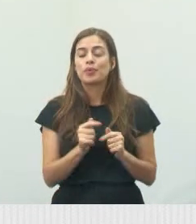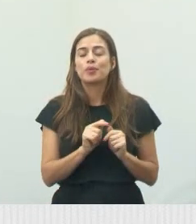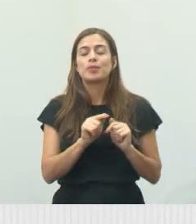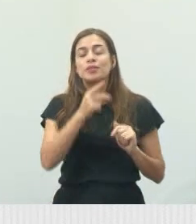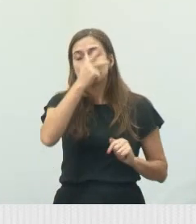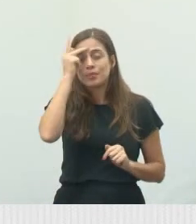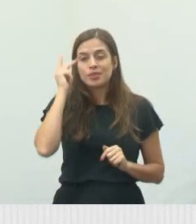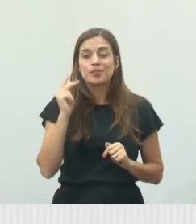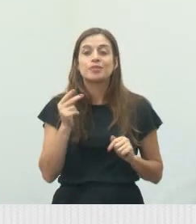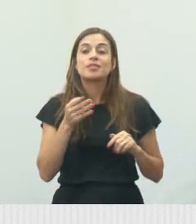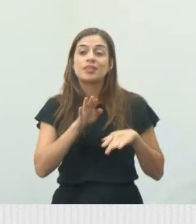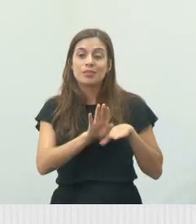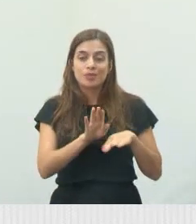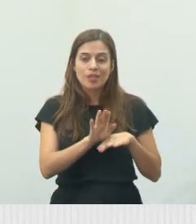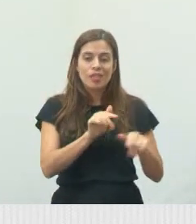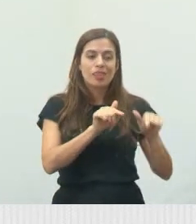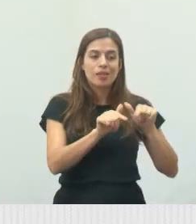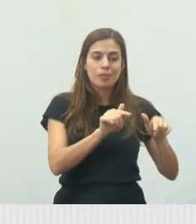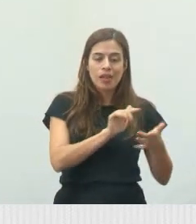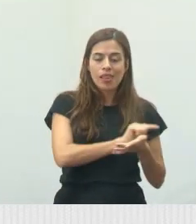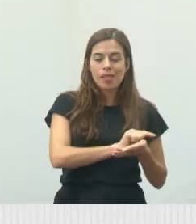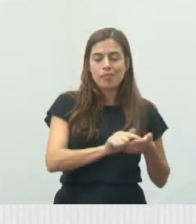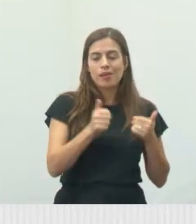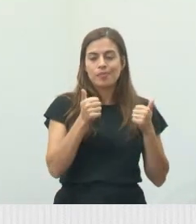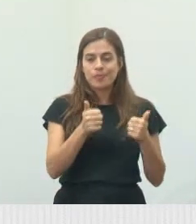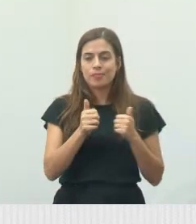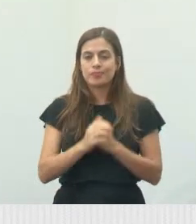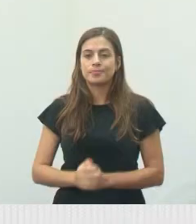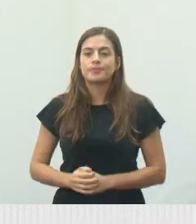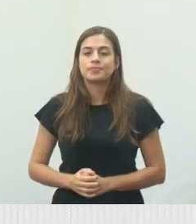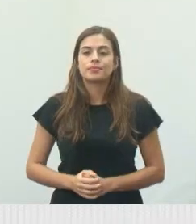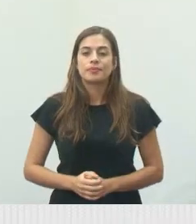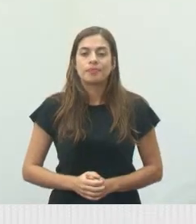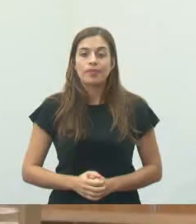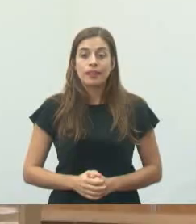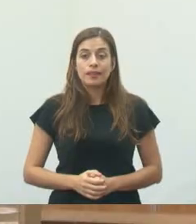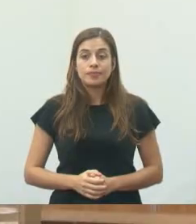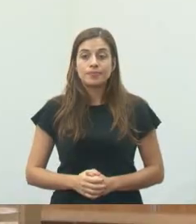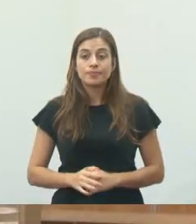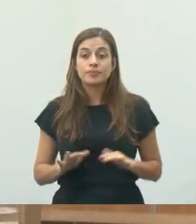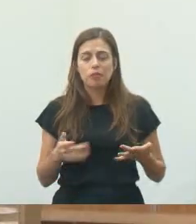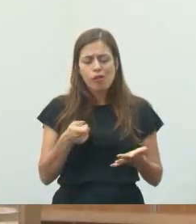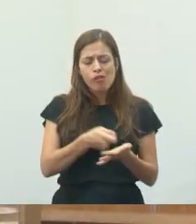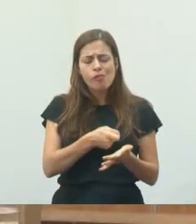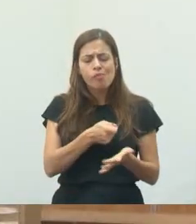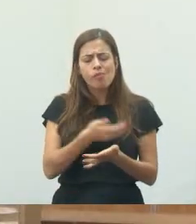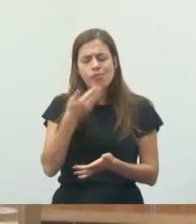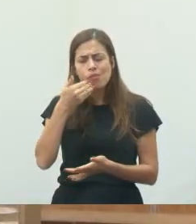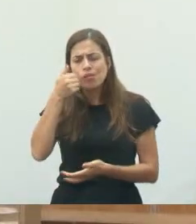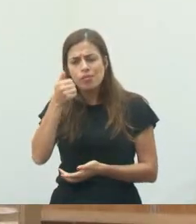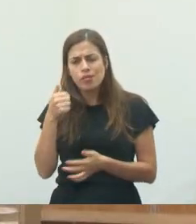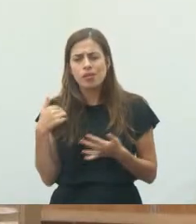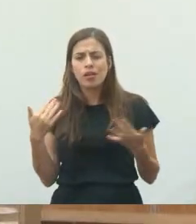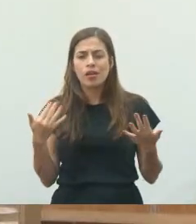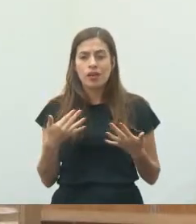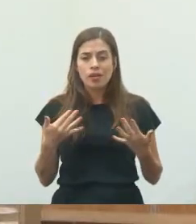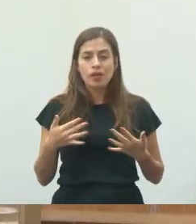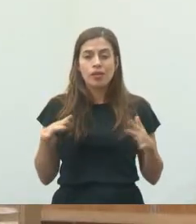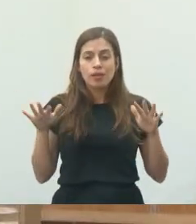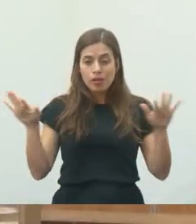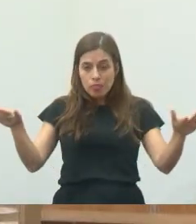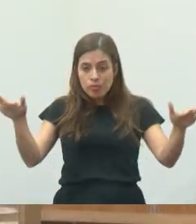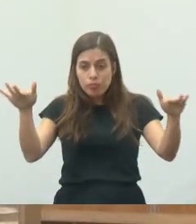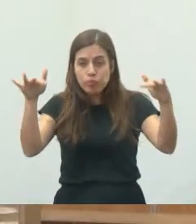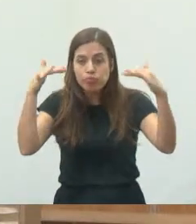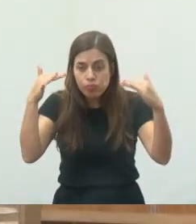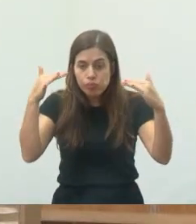solicitação atendida. e é nesse sentido de cobrar melhorias que agora eu quero chamar a